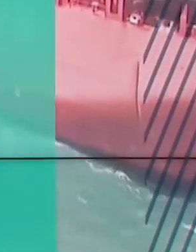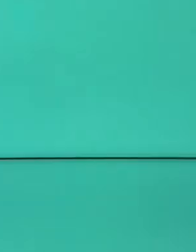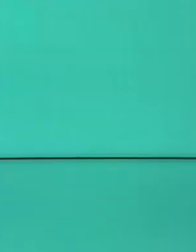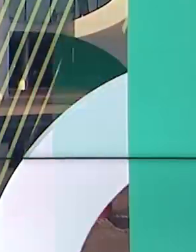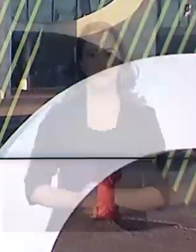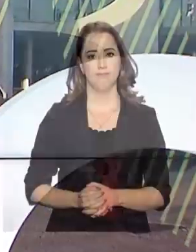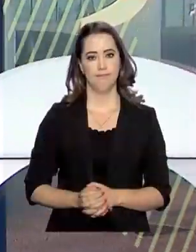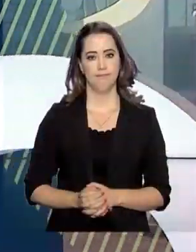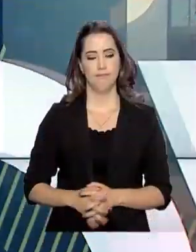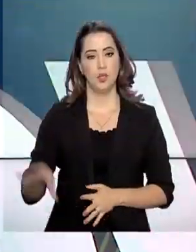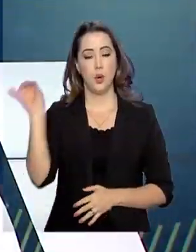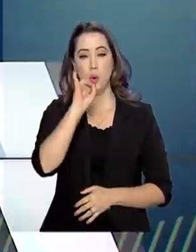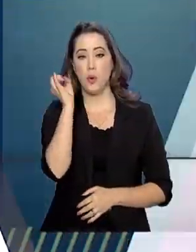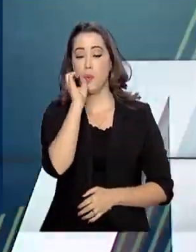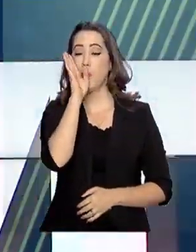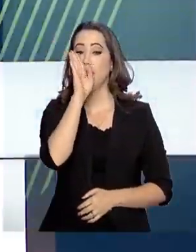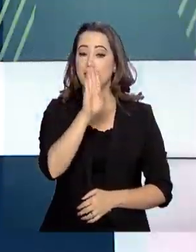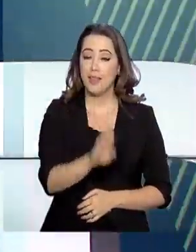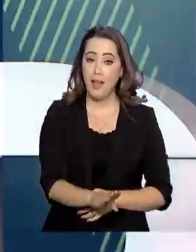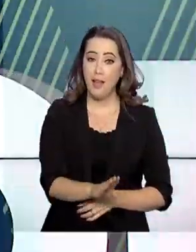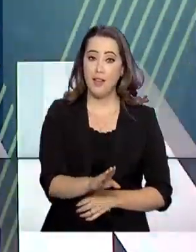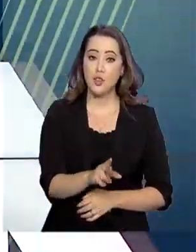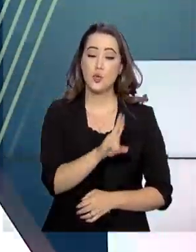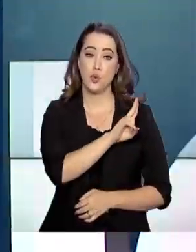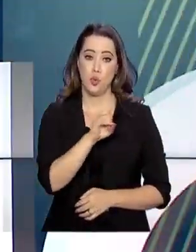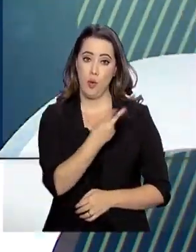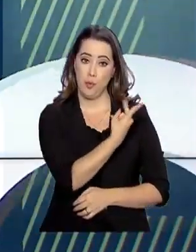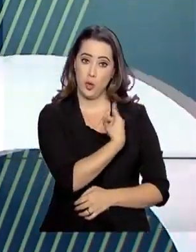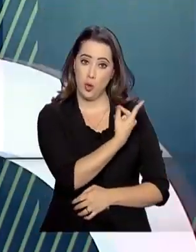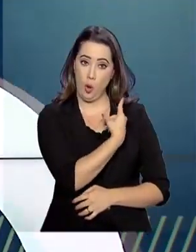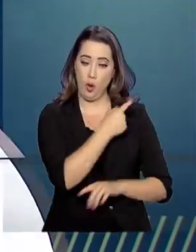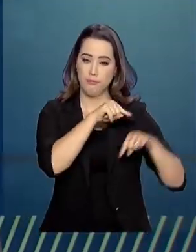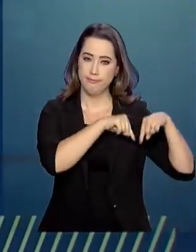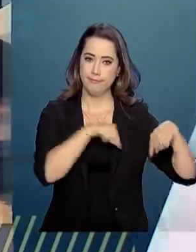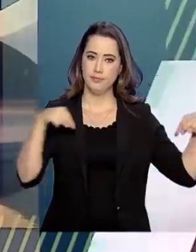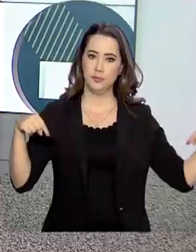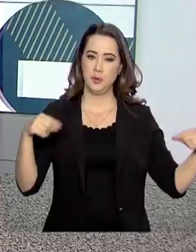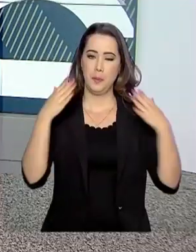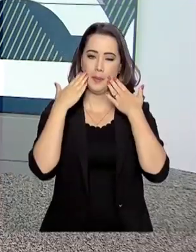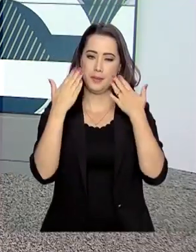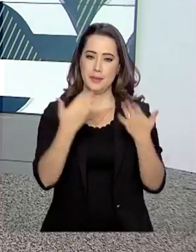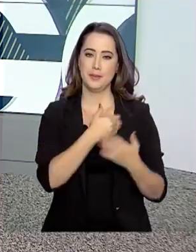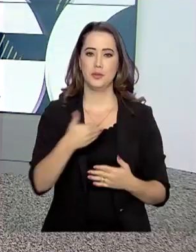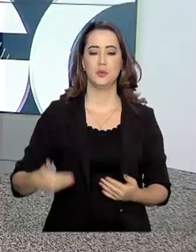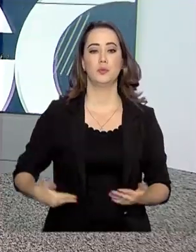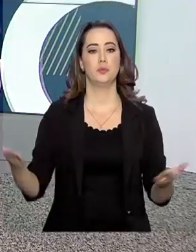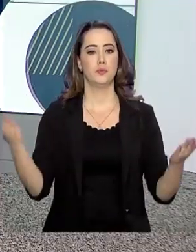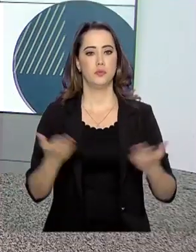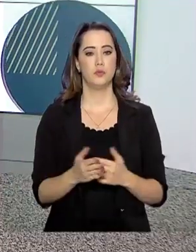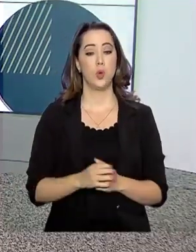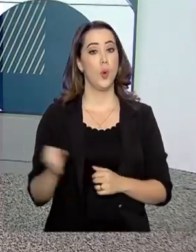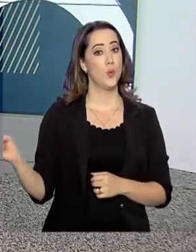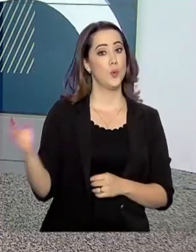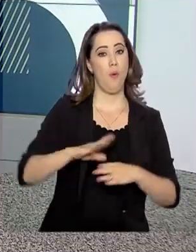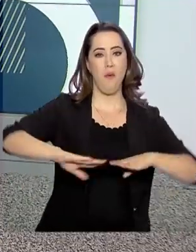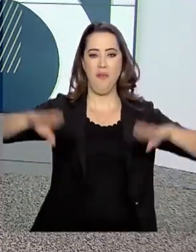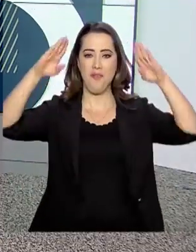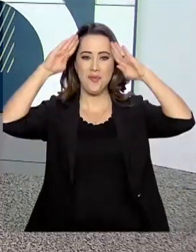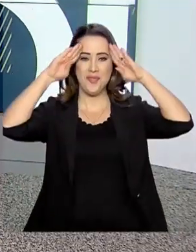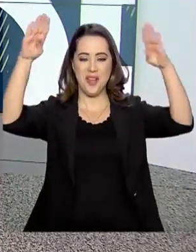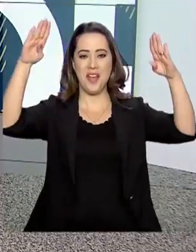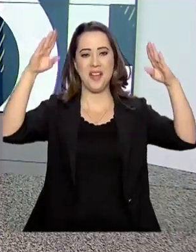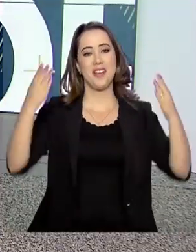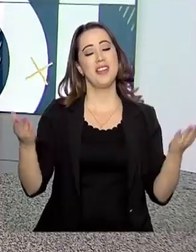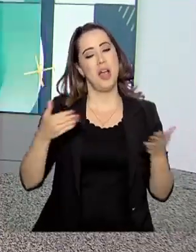Olá, boa tarde, eu sou Lilian Reis e estamos de volta com o Governo Agora. O novo aeroporto inaugurado